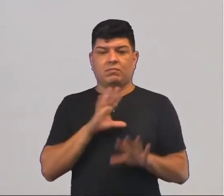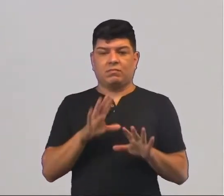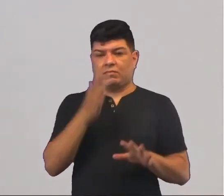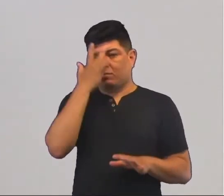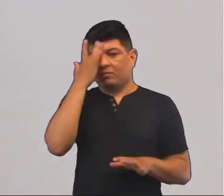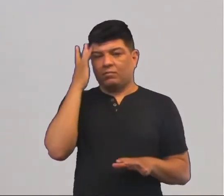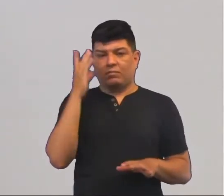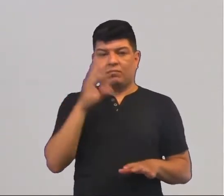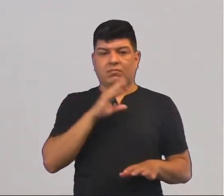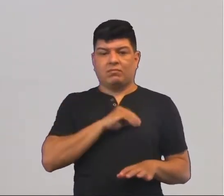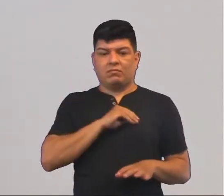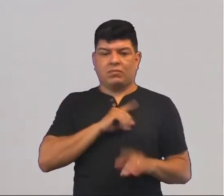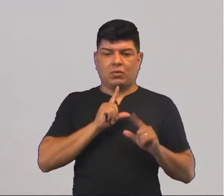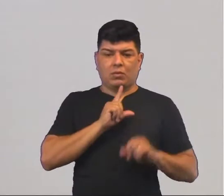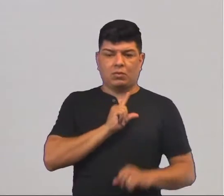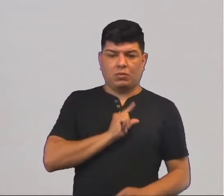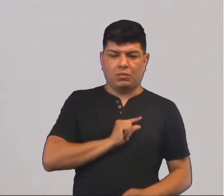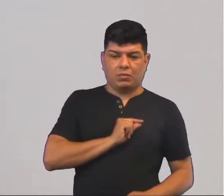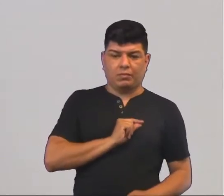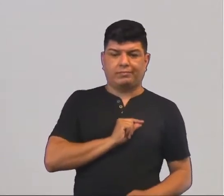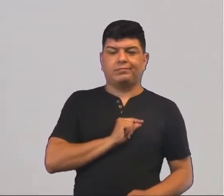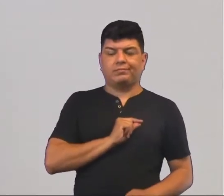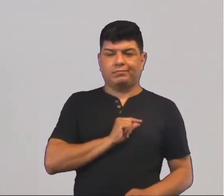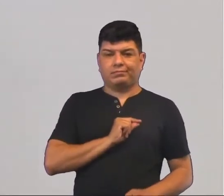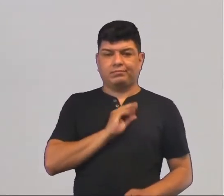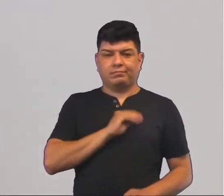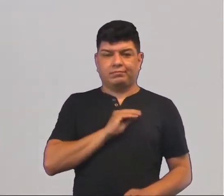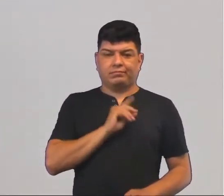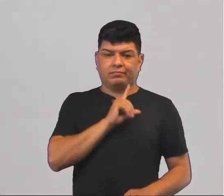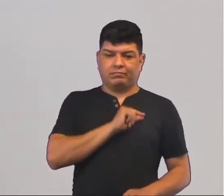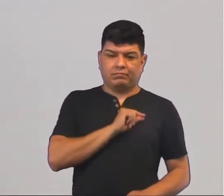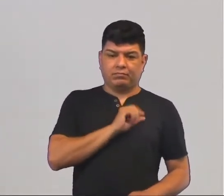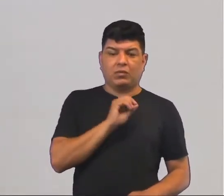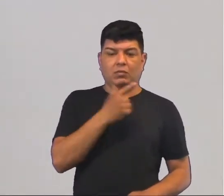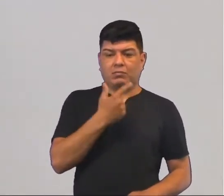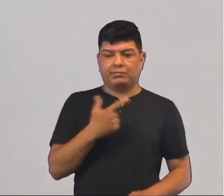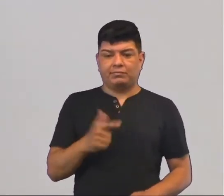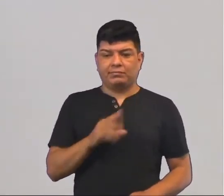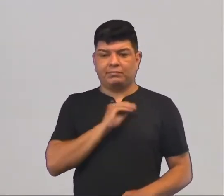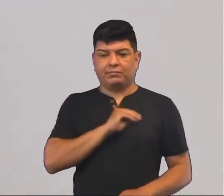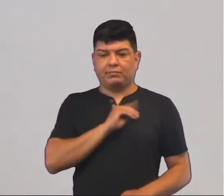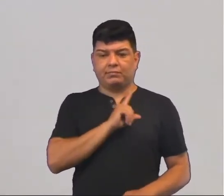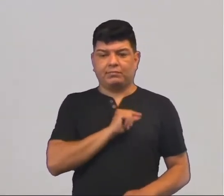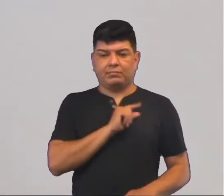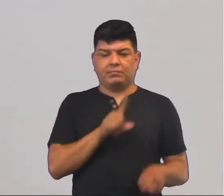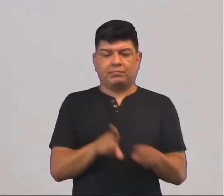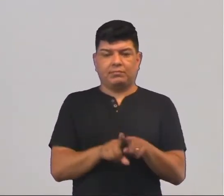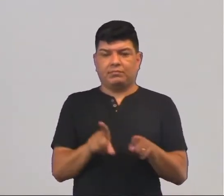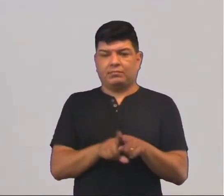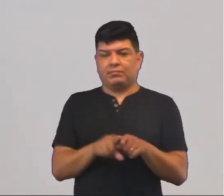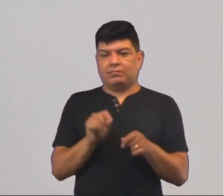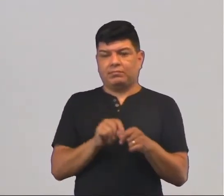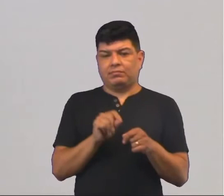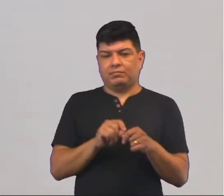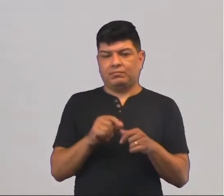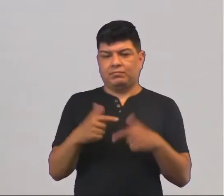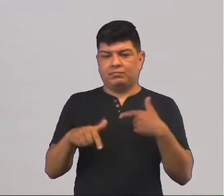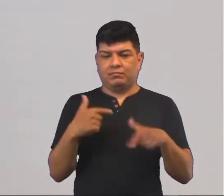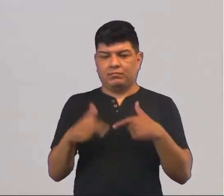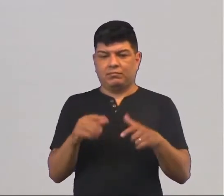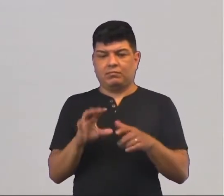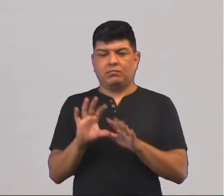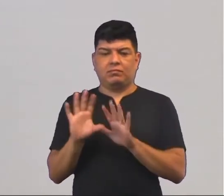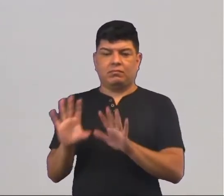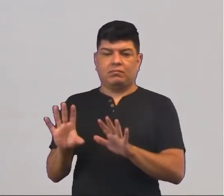as pessoas que são de baixa renda, que recebem salário mínimo ou que nem têm um salário mínimo, são pessoas que fazem bicos chamados,